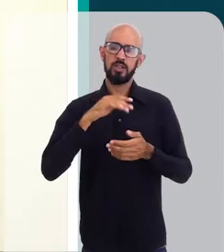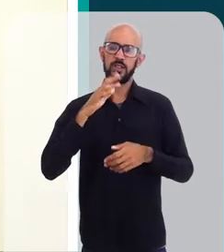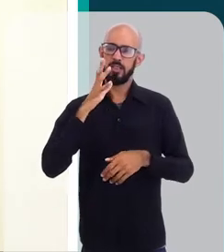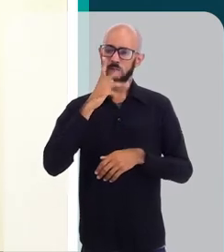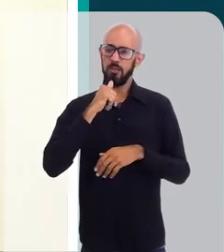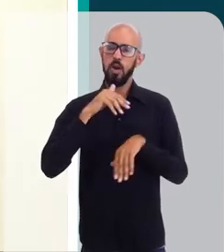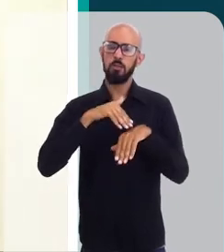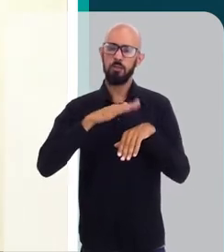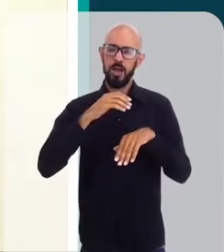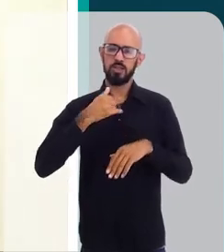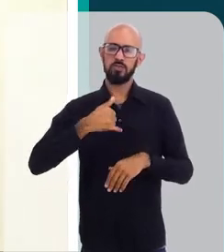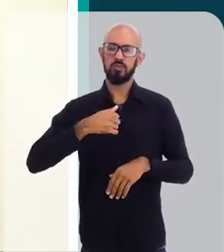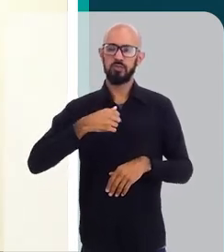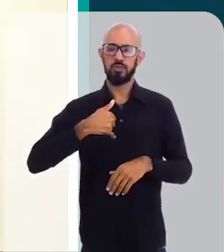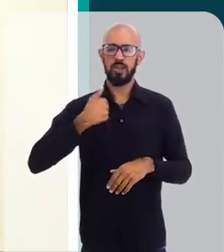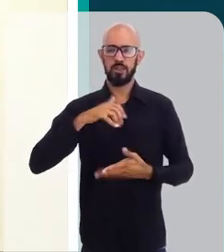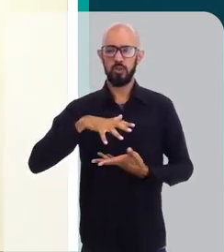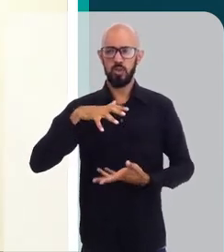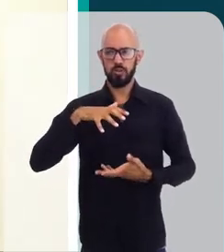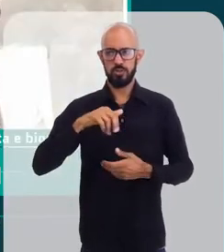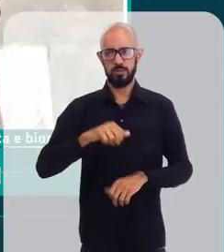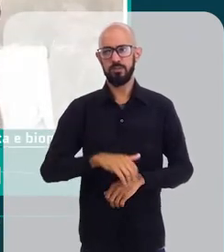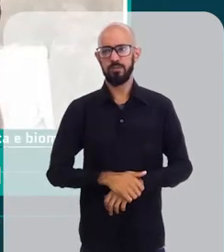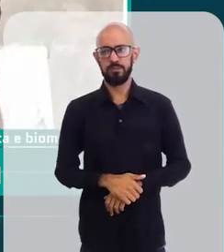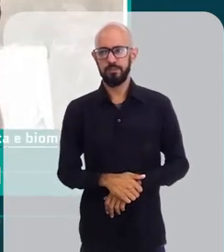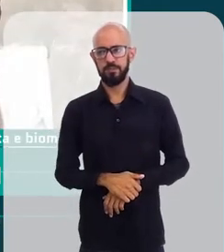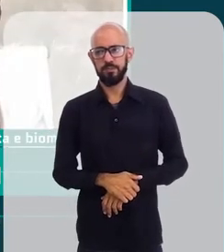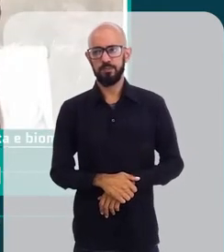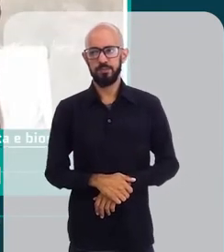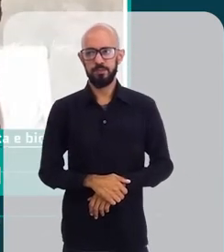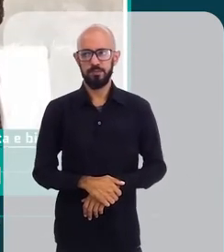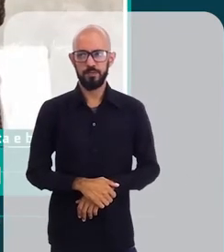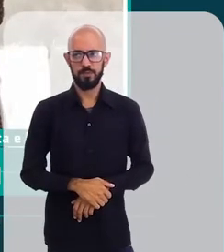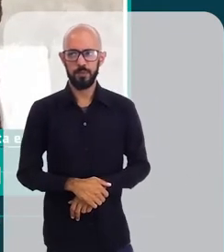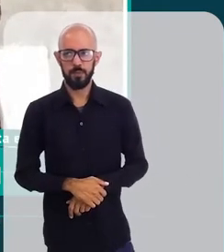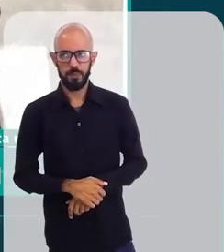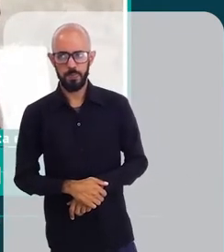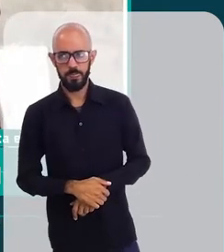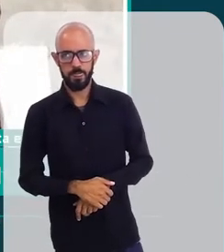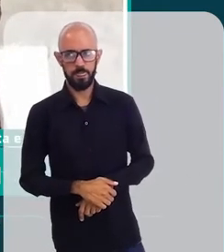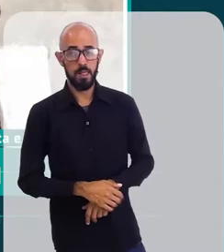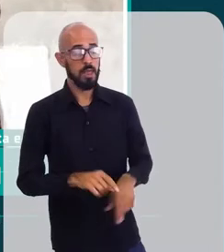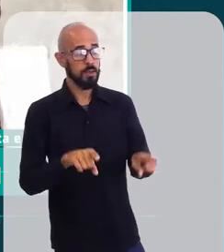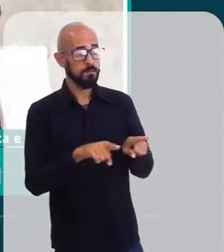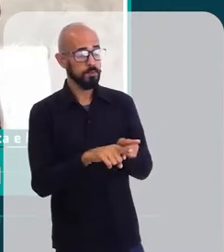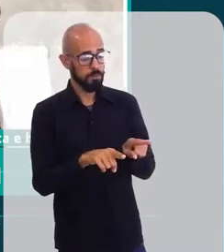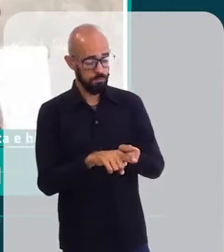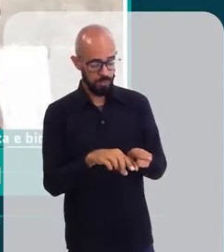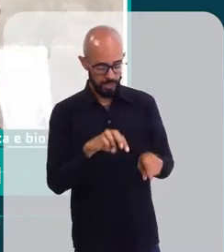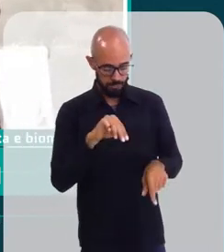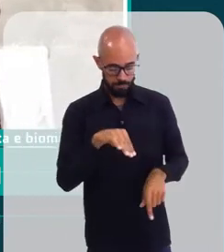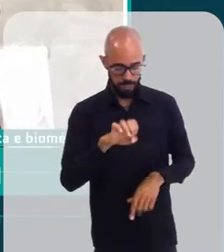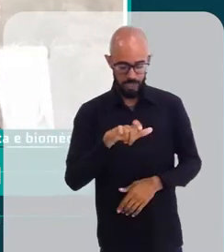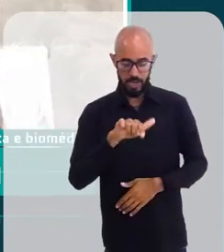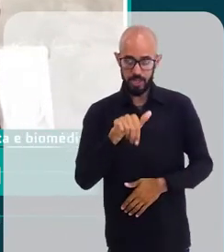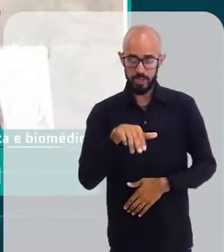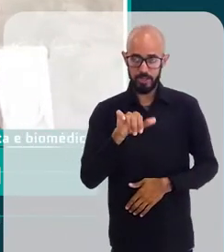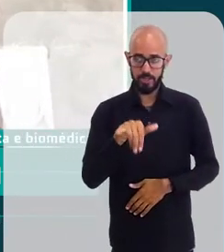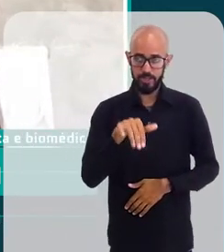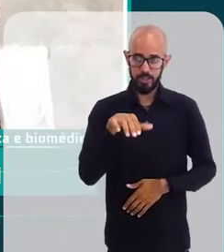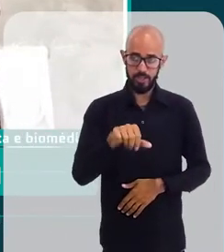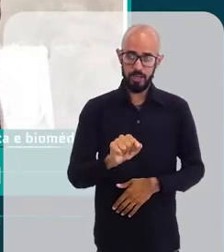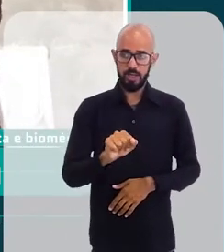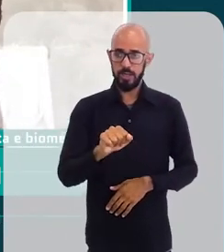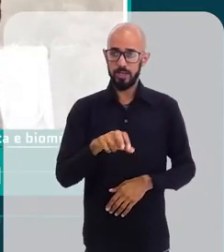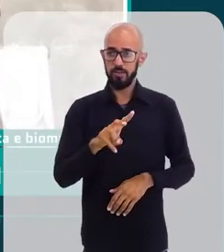que a pele de outros fototipos mais baixos. Falando de fibroblastos, temos a melanina também, que ela vai entrar